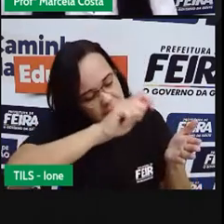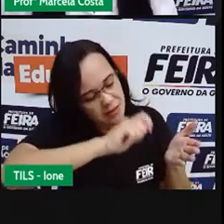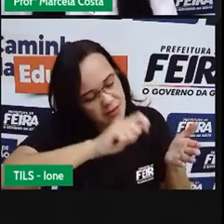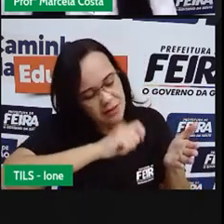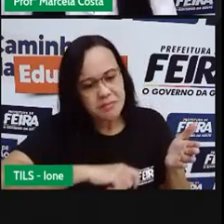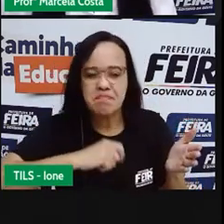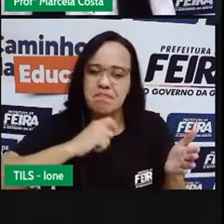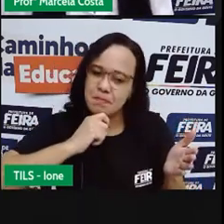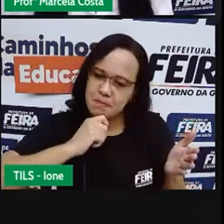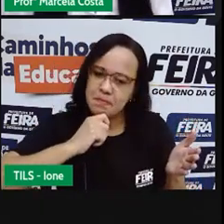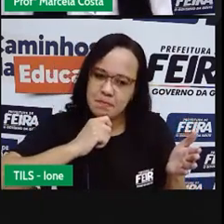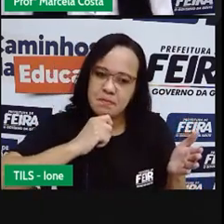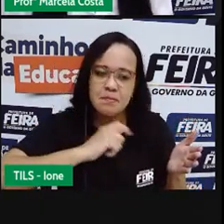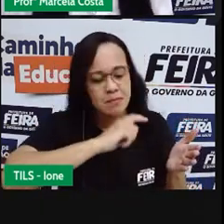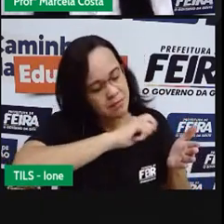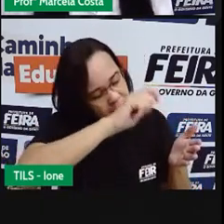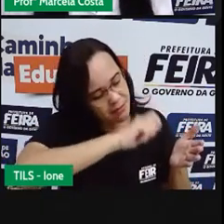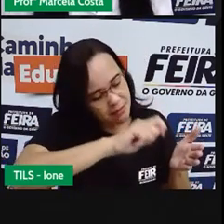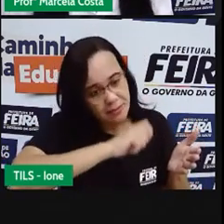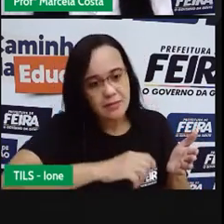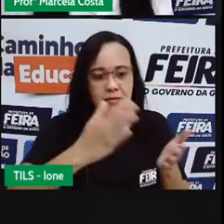Observa Tá bom